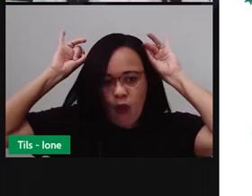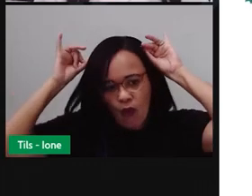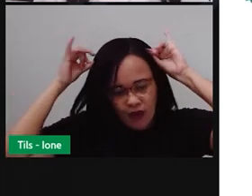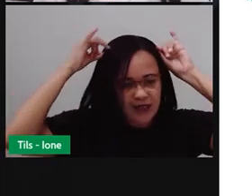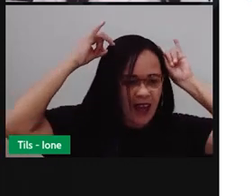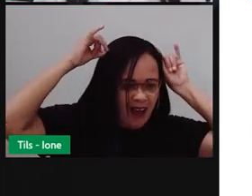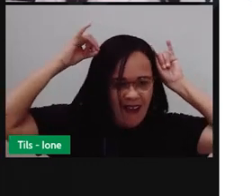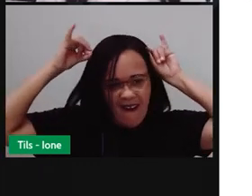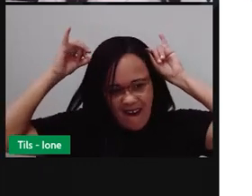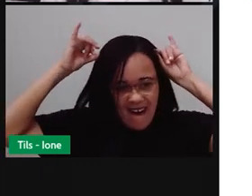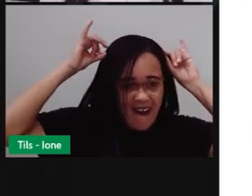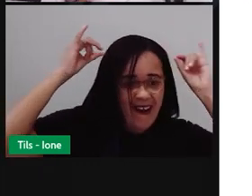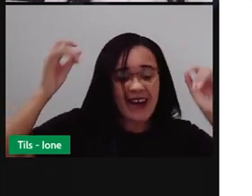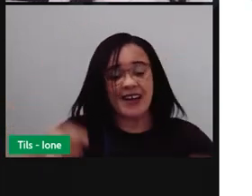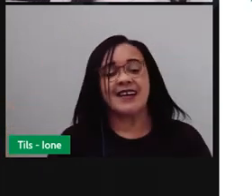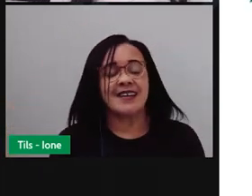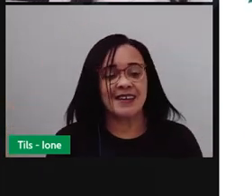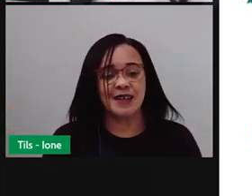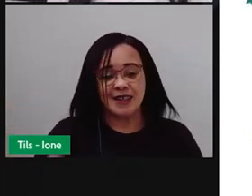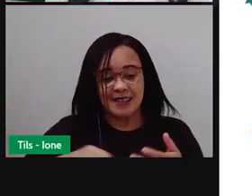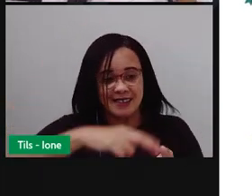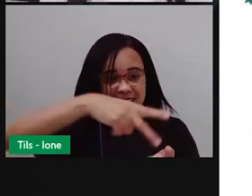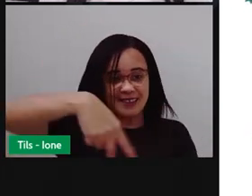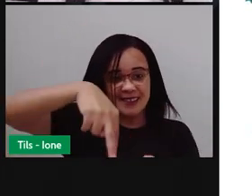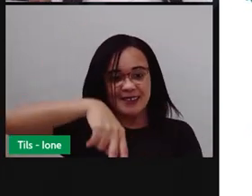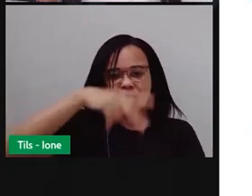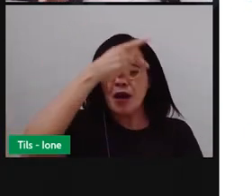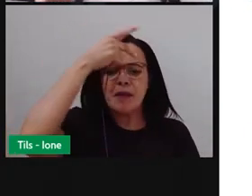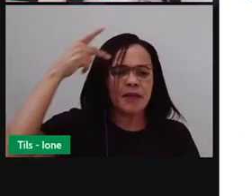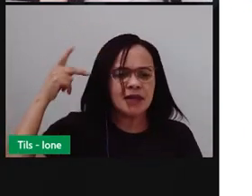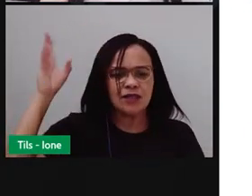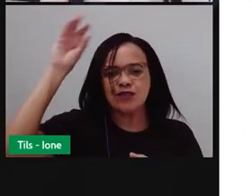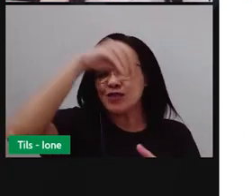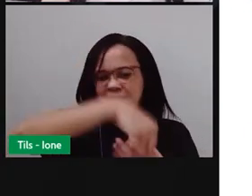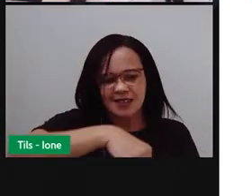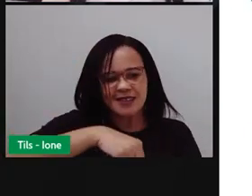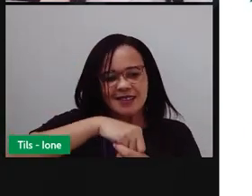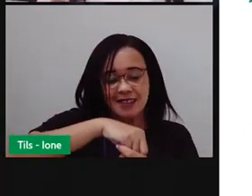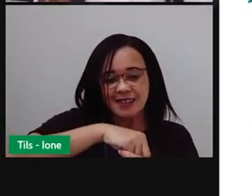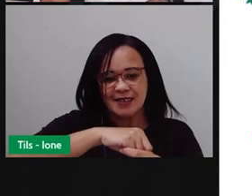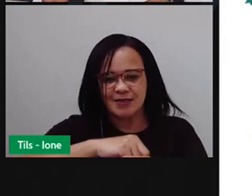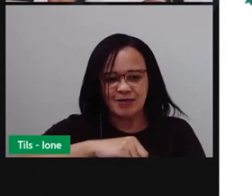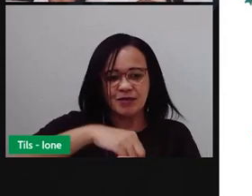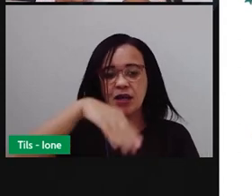festas juninas. Onde uma pessoa, né? Fica aí